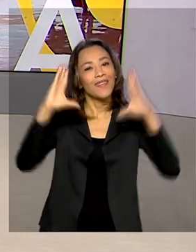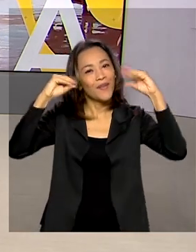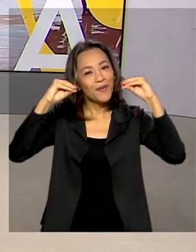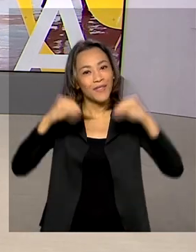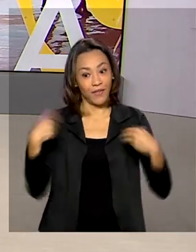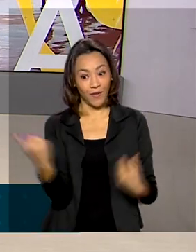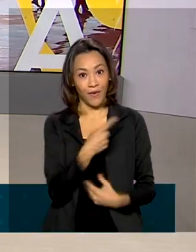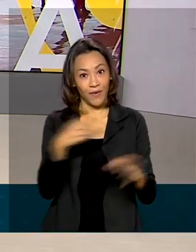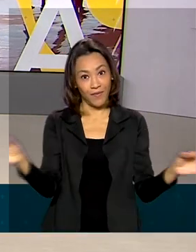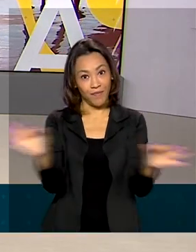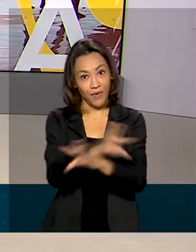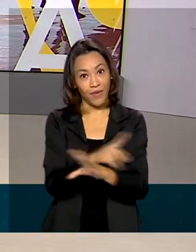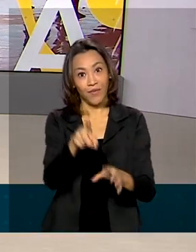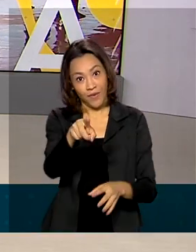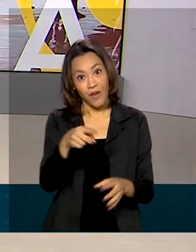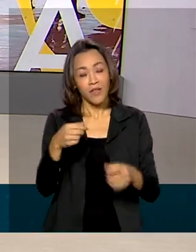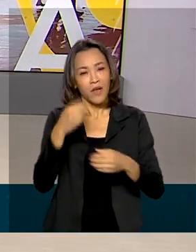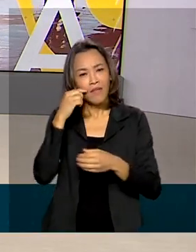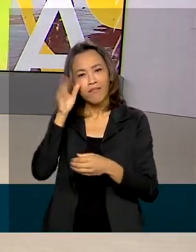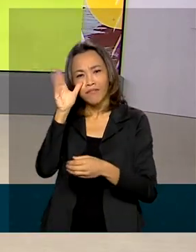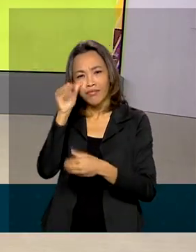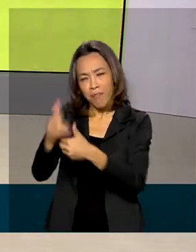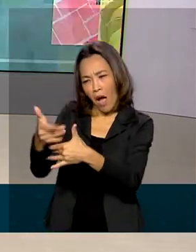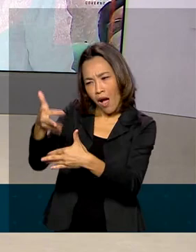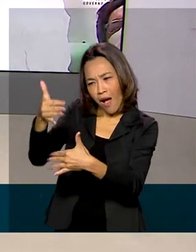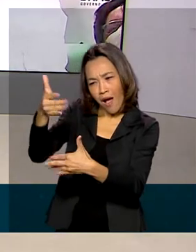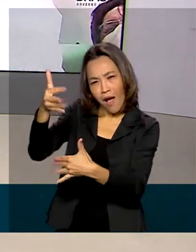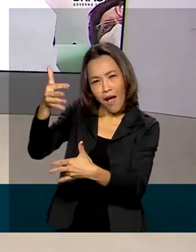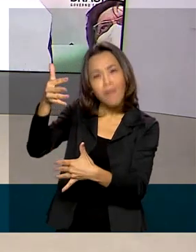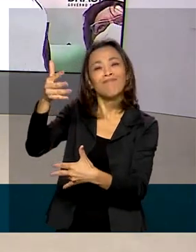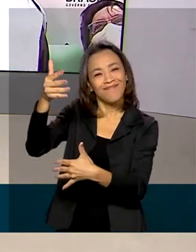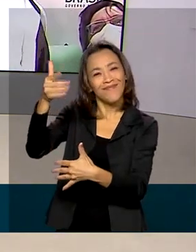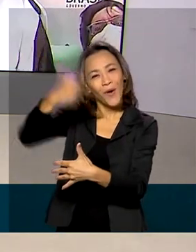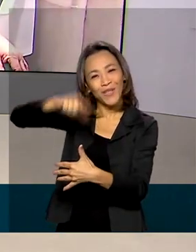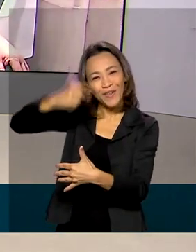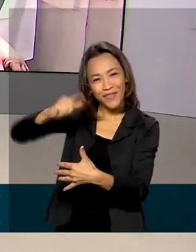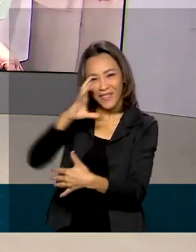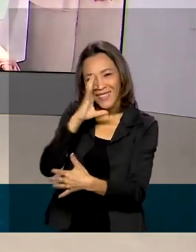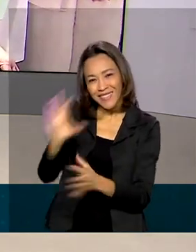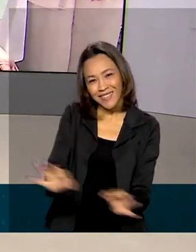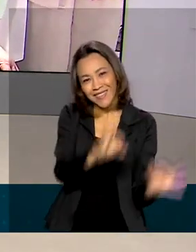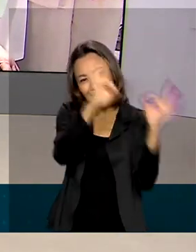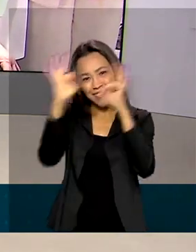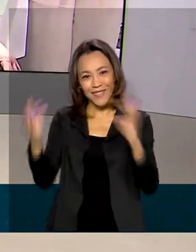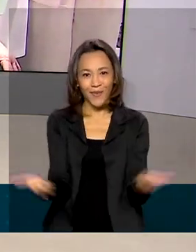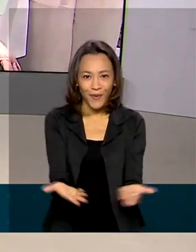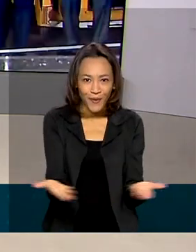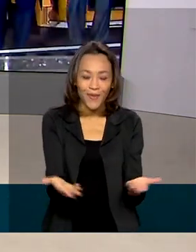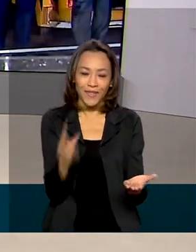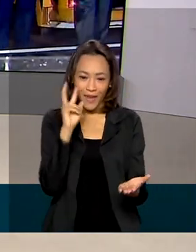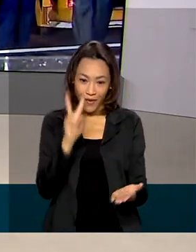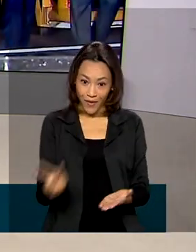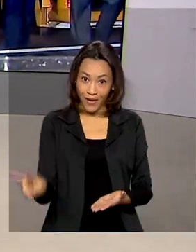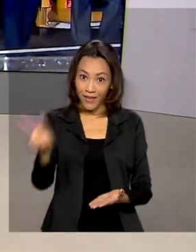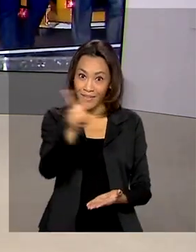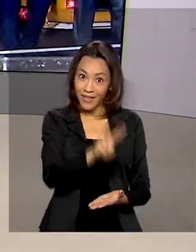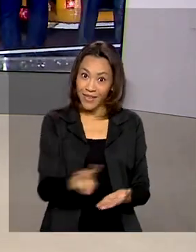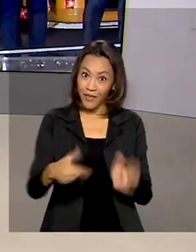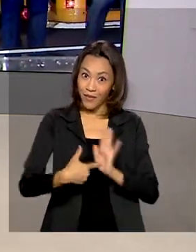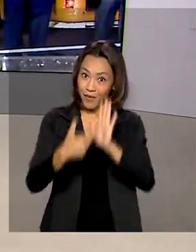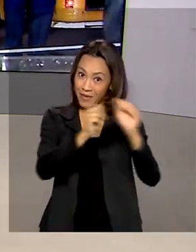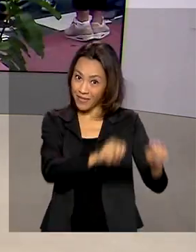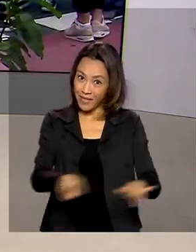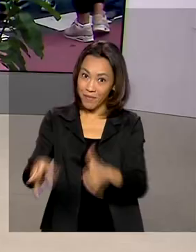Brasil em Dia fica por aqui. Nas nossas redes sociais, você pode rever as reportagens de hoje. Fique agora com as imagens que foram destaque